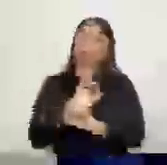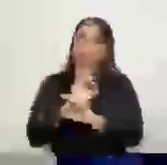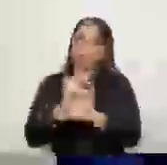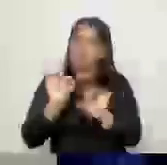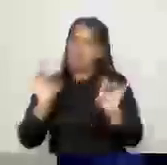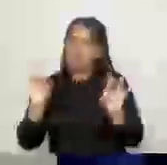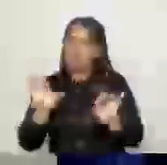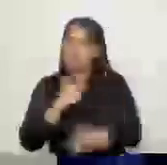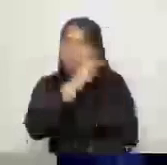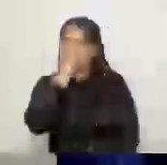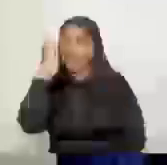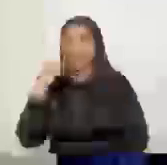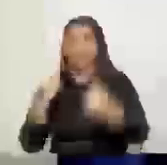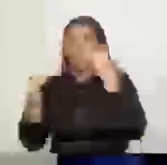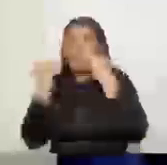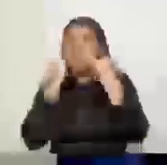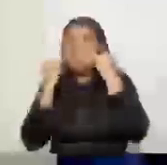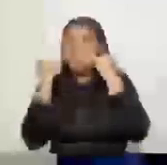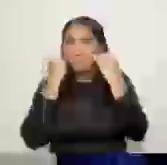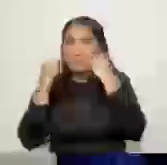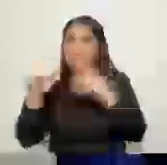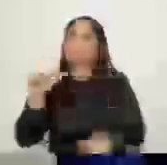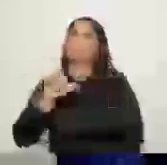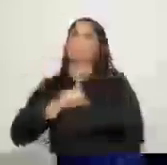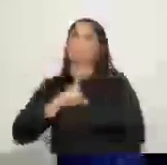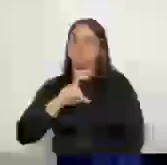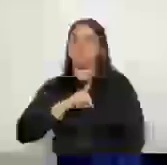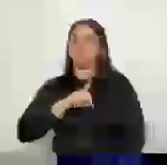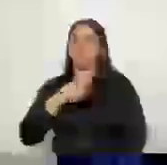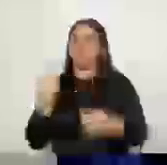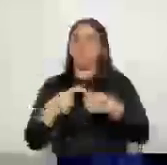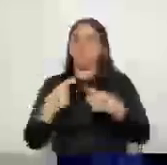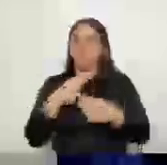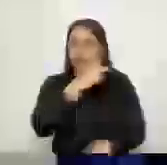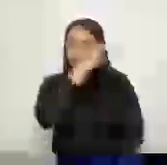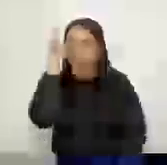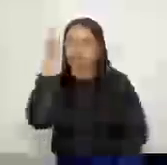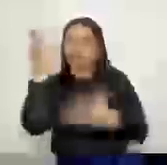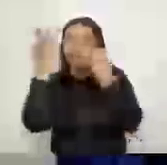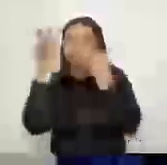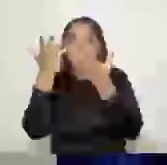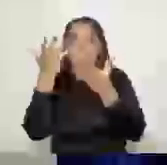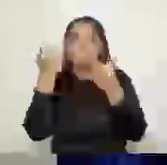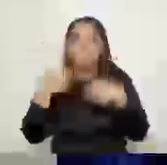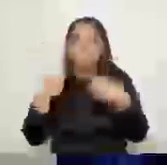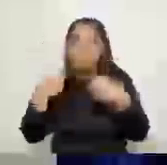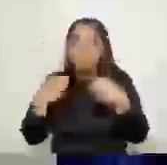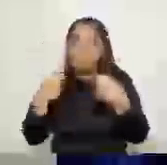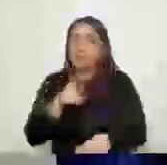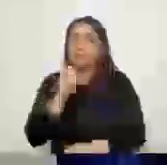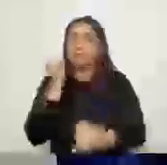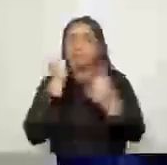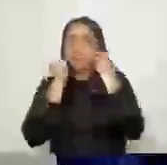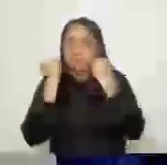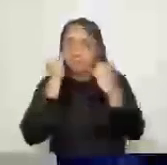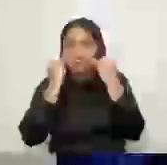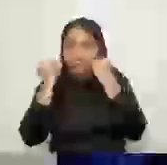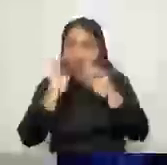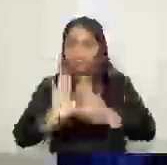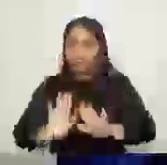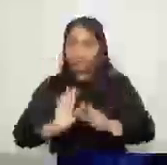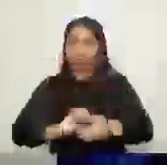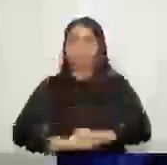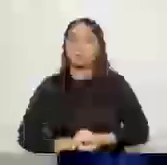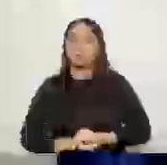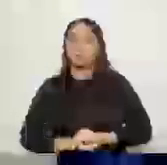mas as pessoas precisam dela. Então eu desejo que vocês saibam realmente buscar essa informação e